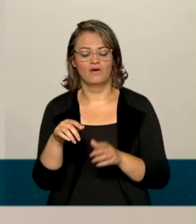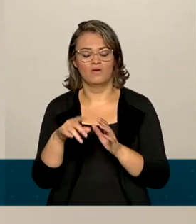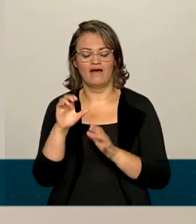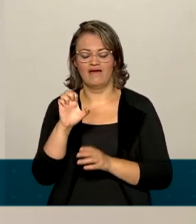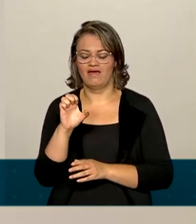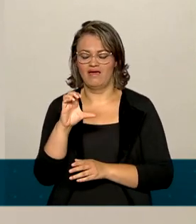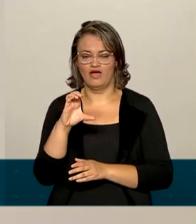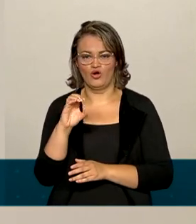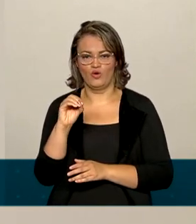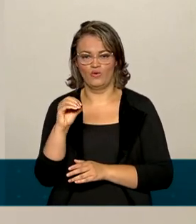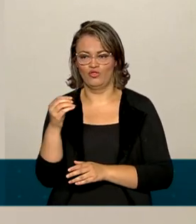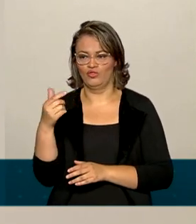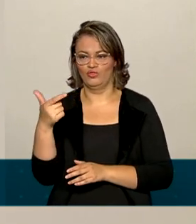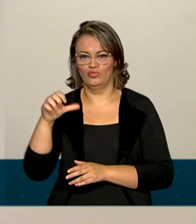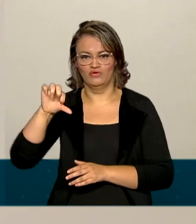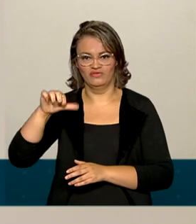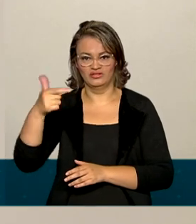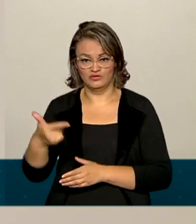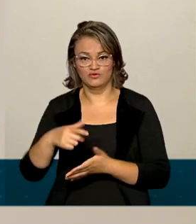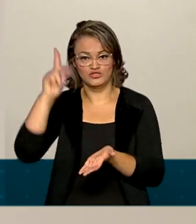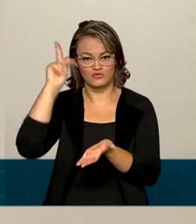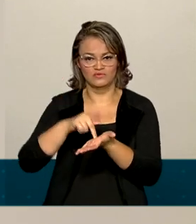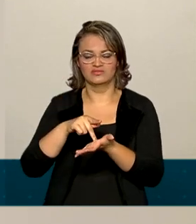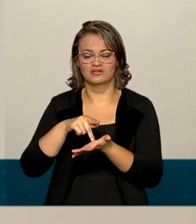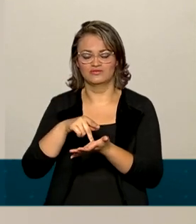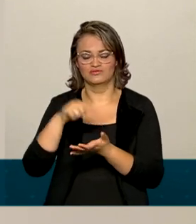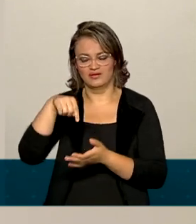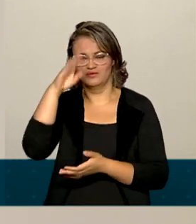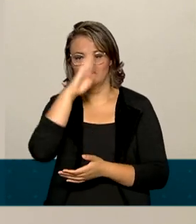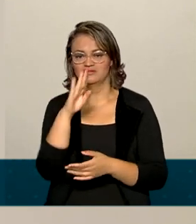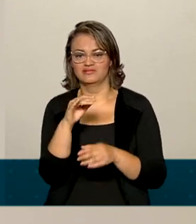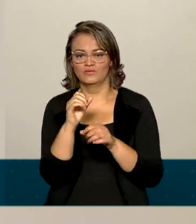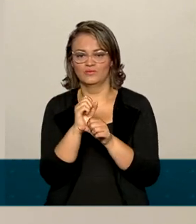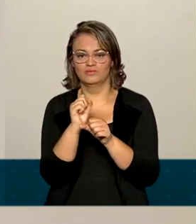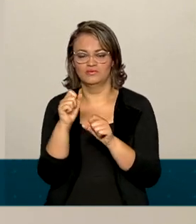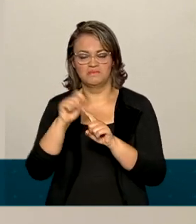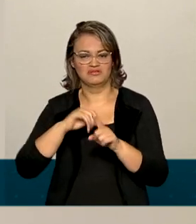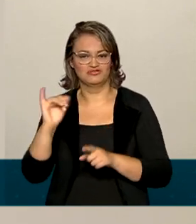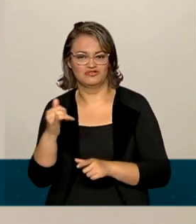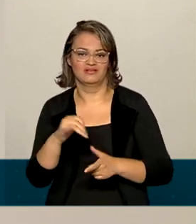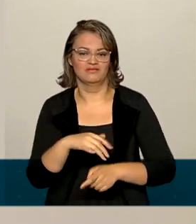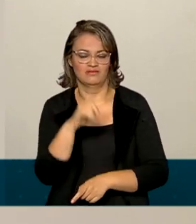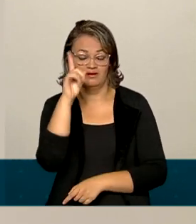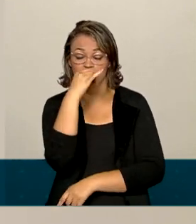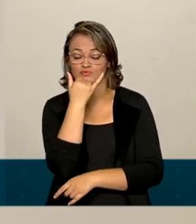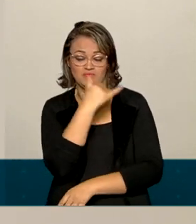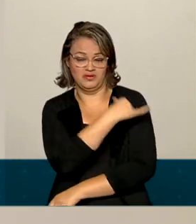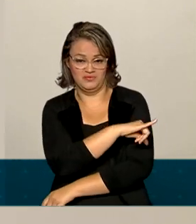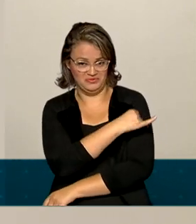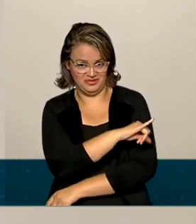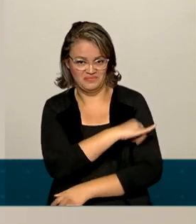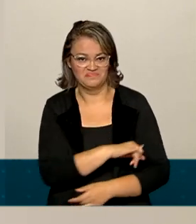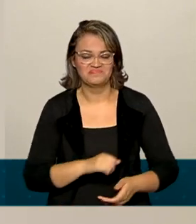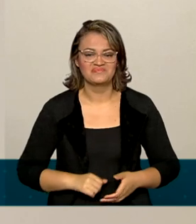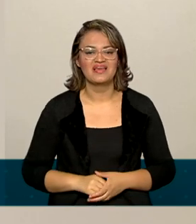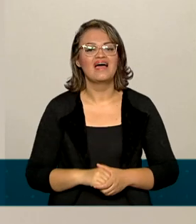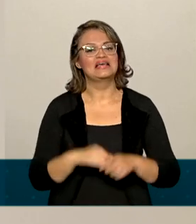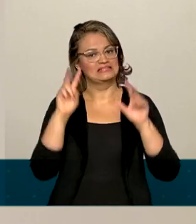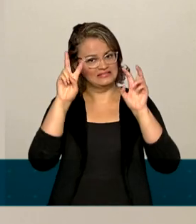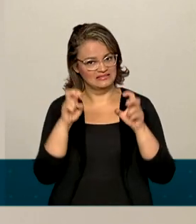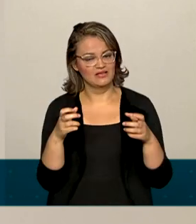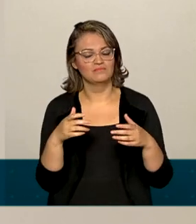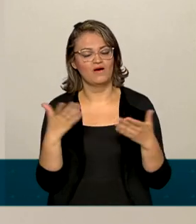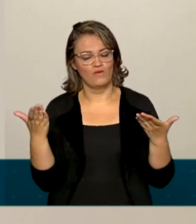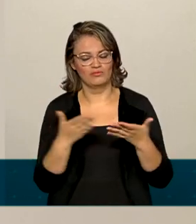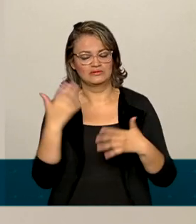justamente se realizou no Brasil, no Rio de Janeiro. Então, esse é o nosso grande tema de hoje.